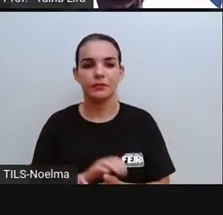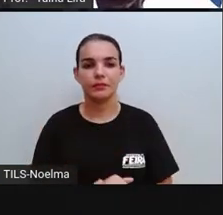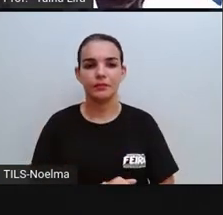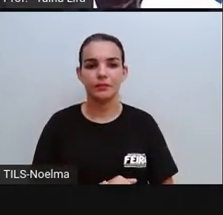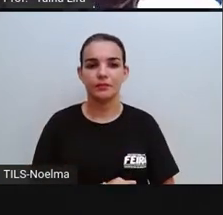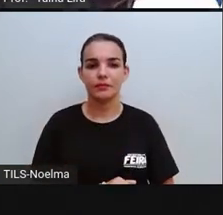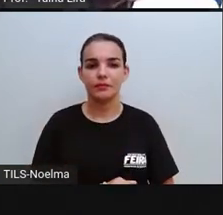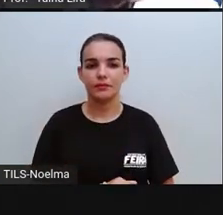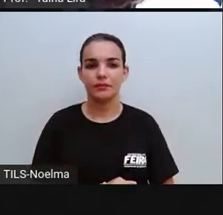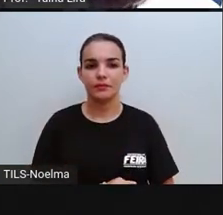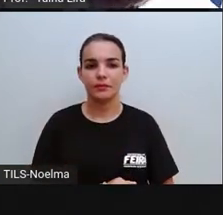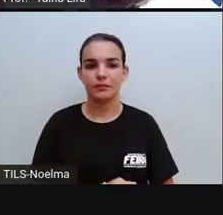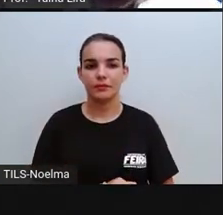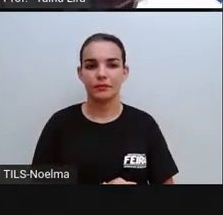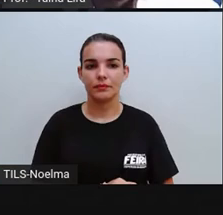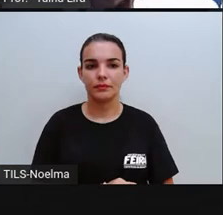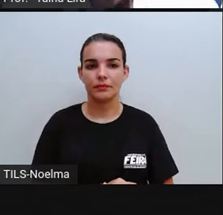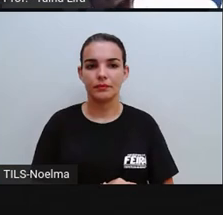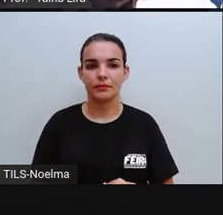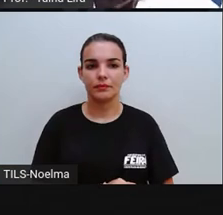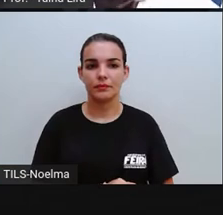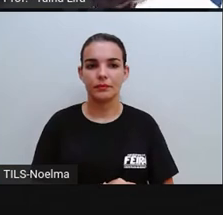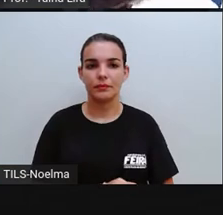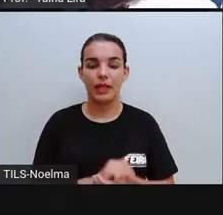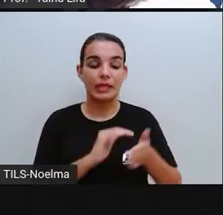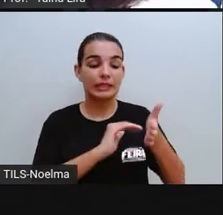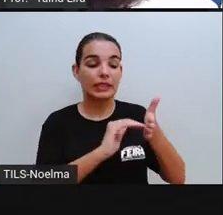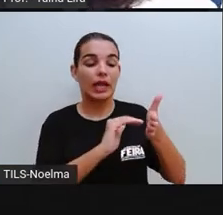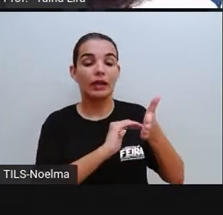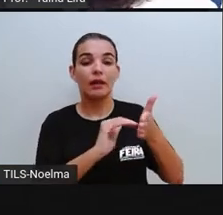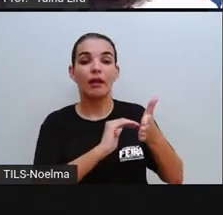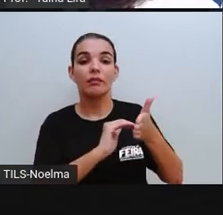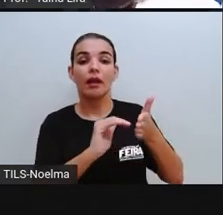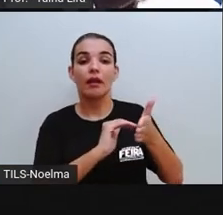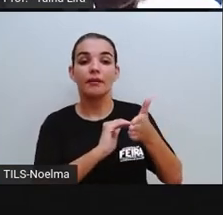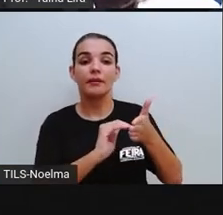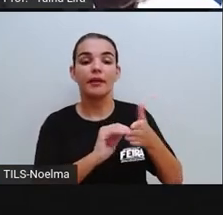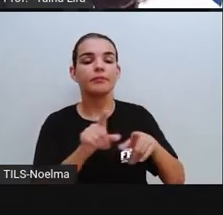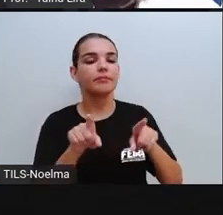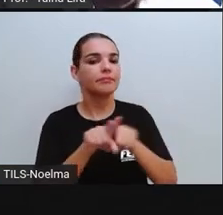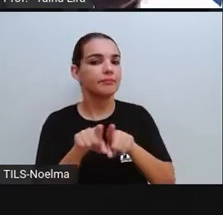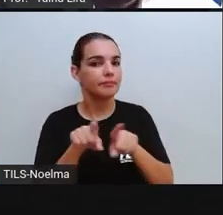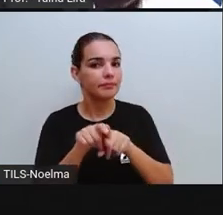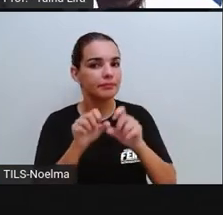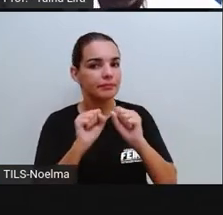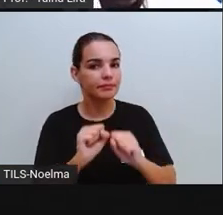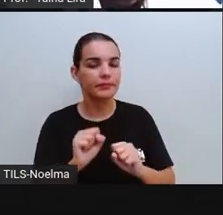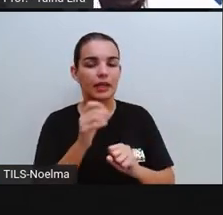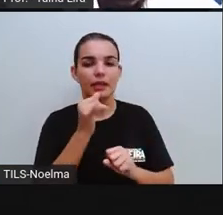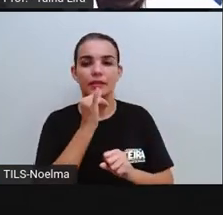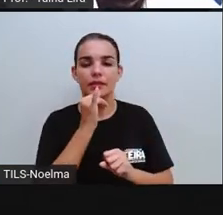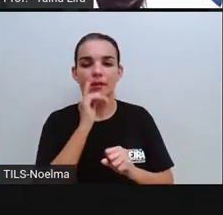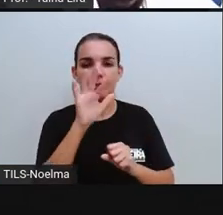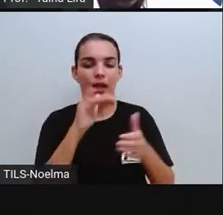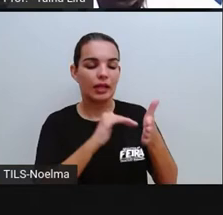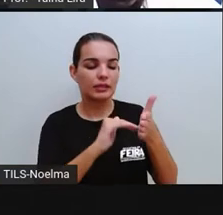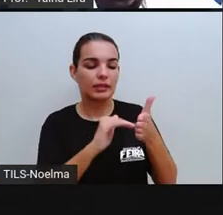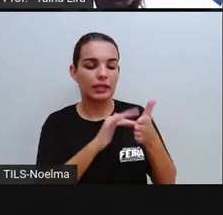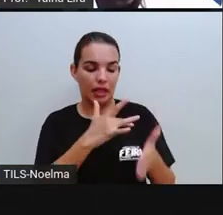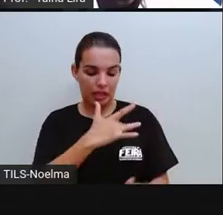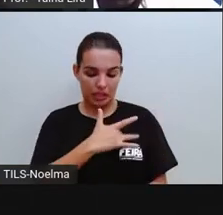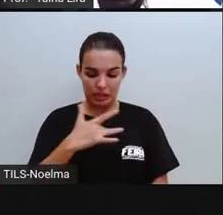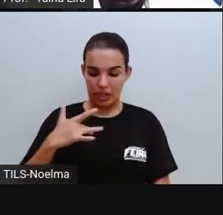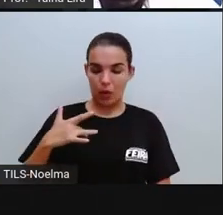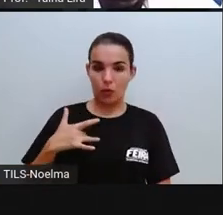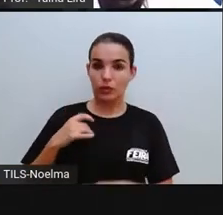públicos? Por exemplo, algumas secretarias, tá? Por exemplo, a Secretaria de Saúde,